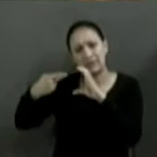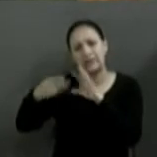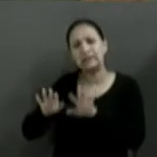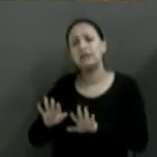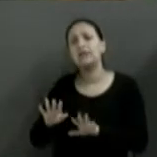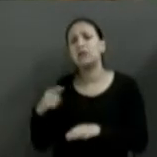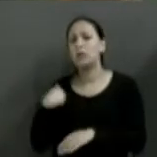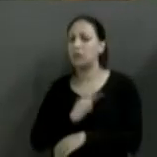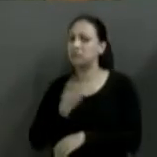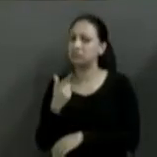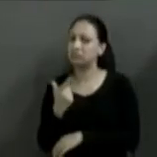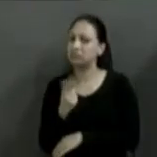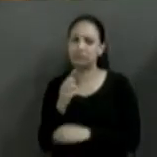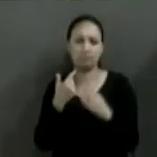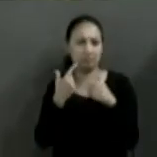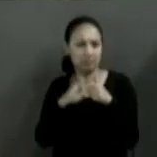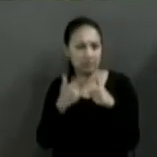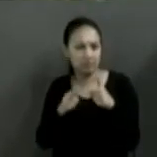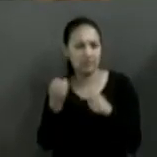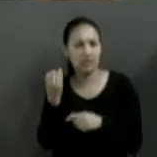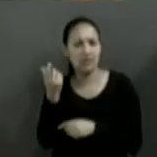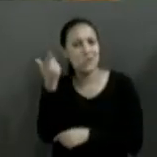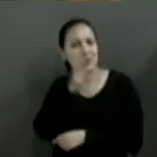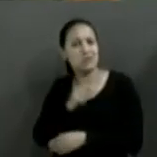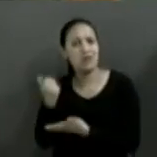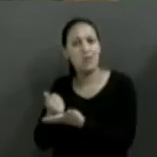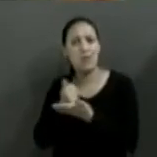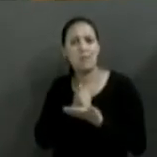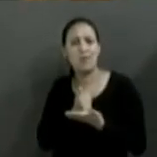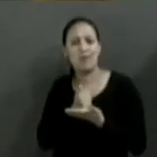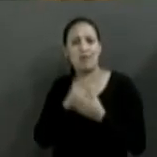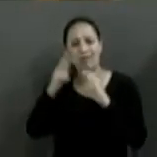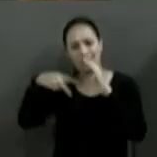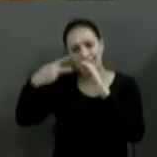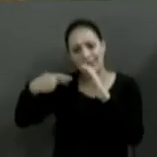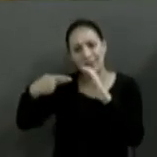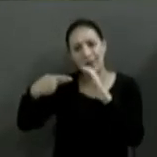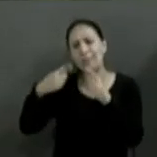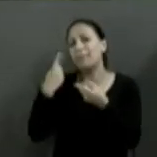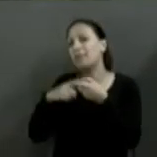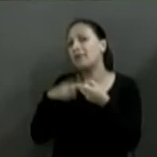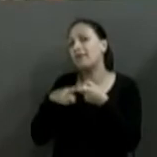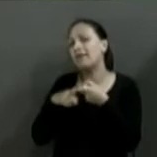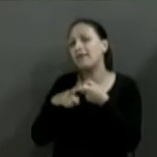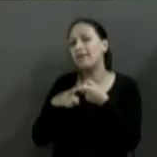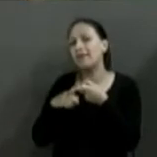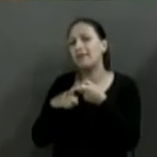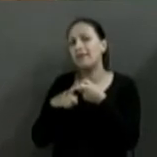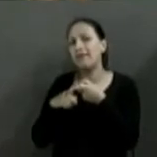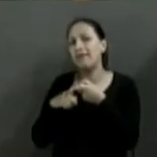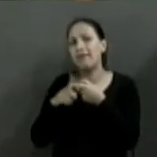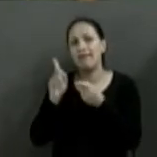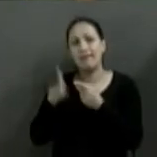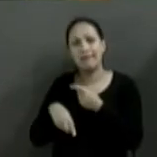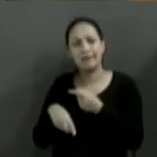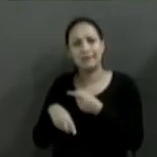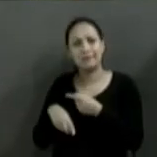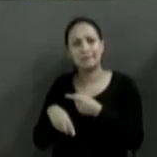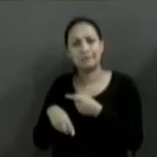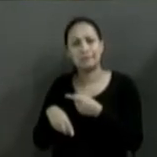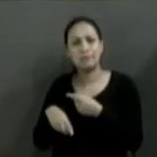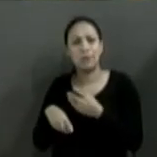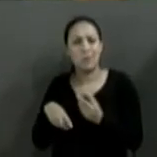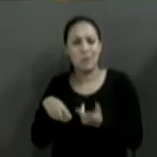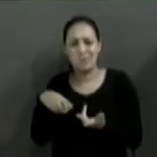ter problema em conseguir o apoio da Câmara de Vereadores, porque será insano de um